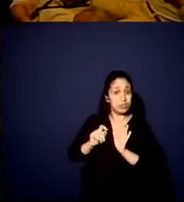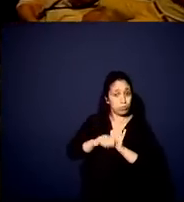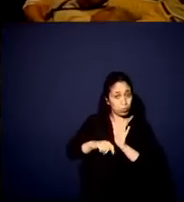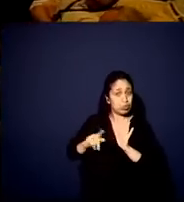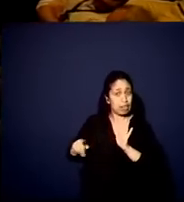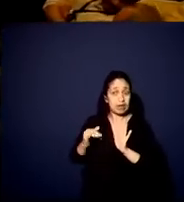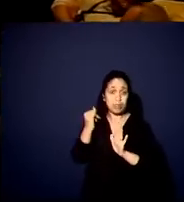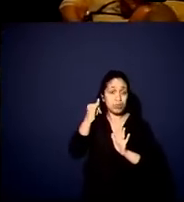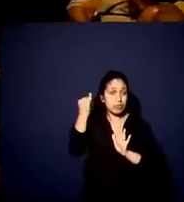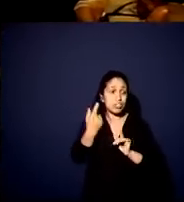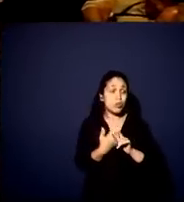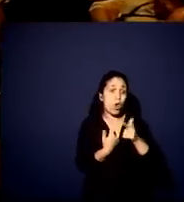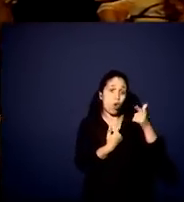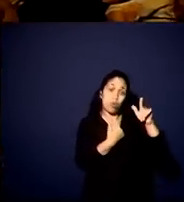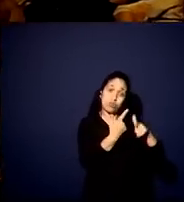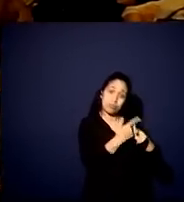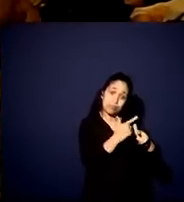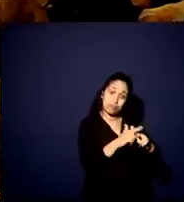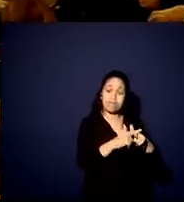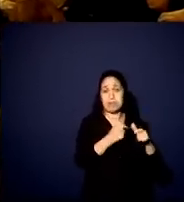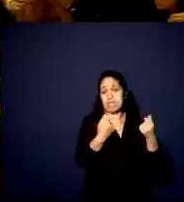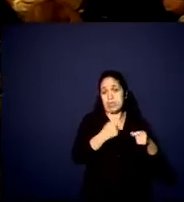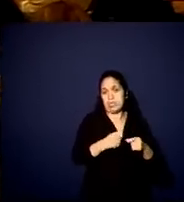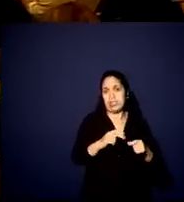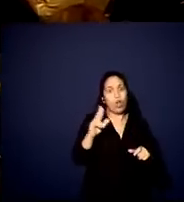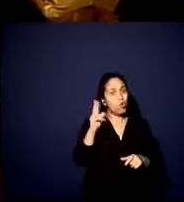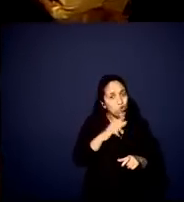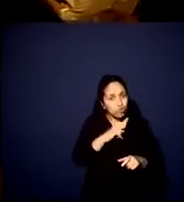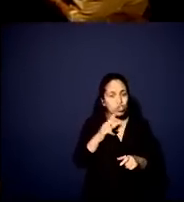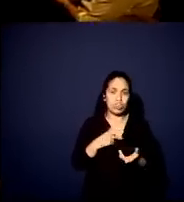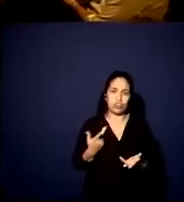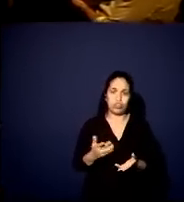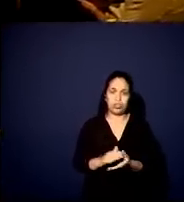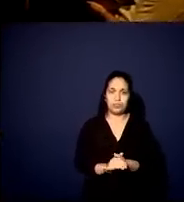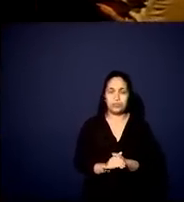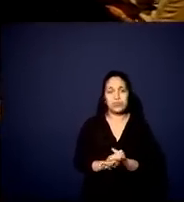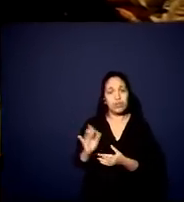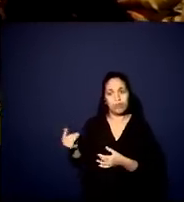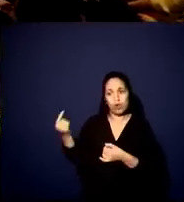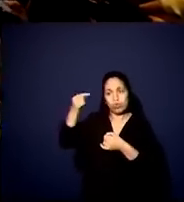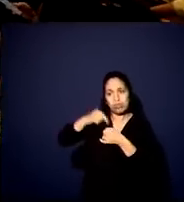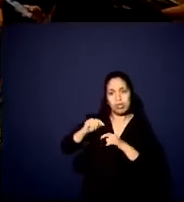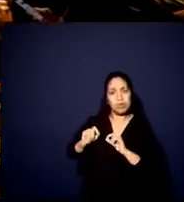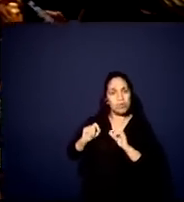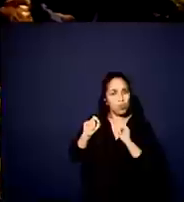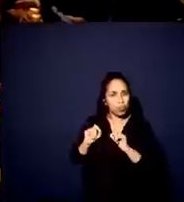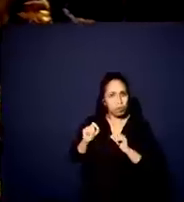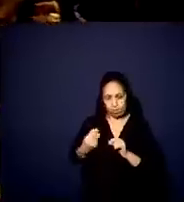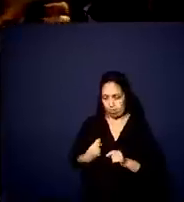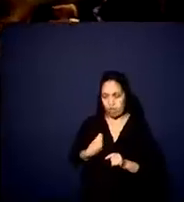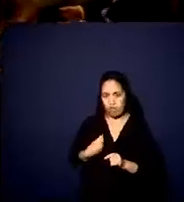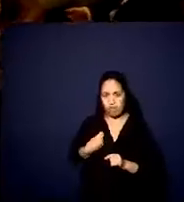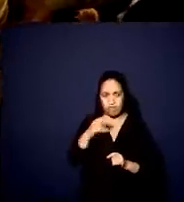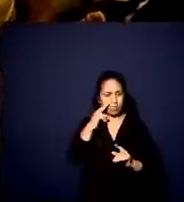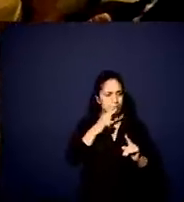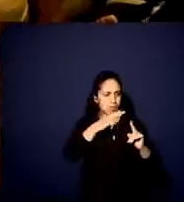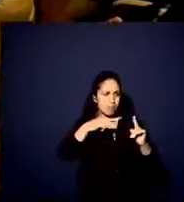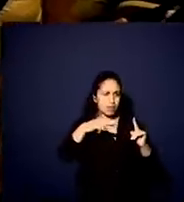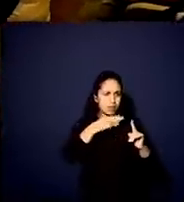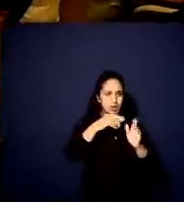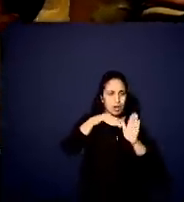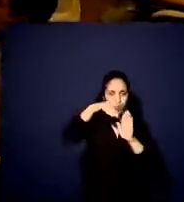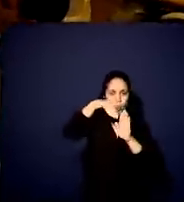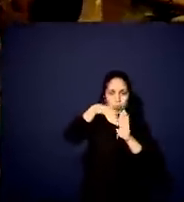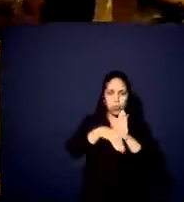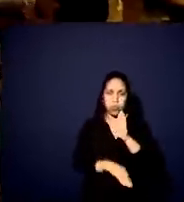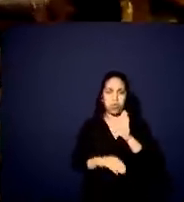problema anterior que precisa ser resolvido, que é urgente para as contas dos estados. Nós voltamos a viver uma perspectiva de déficit no estado do Rio